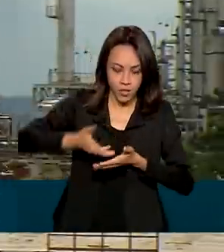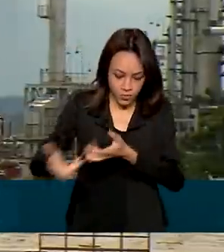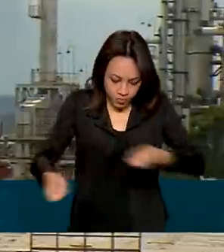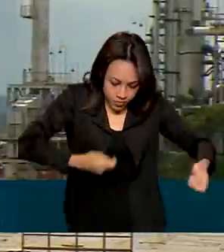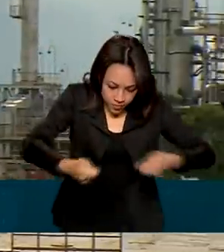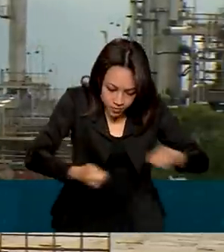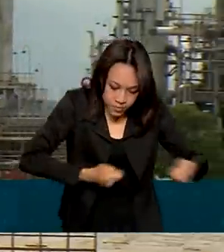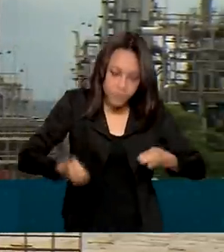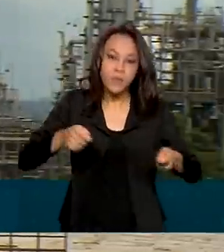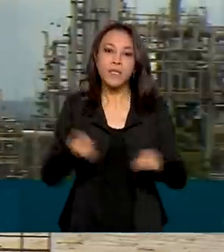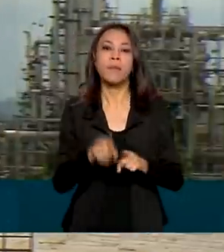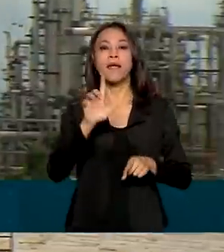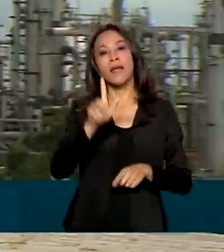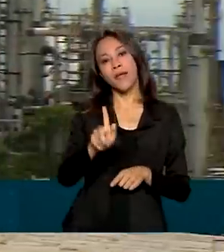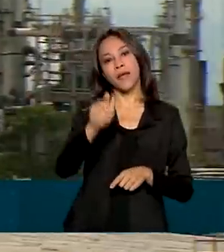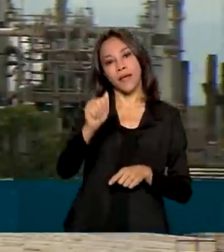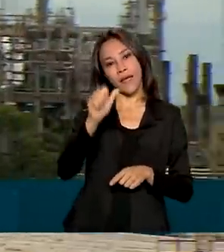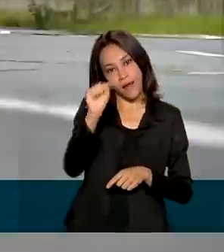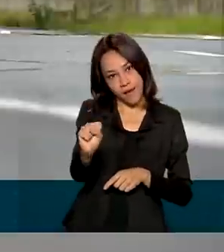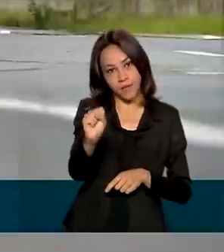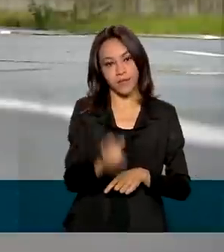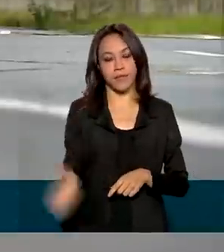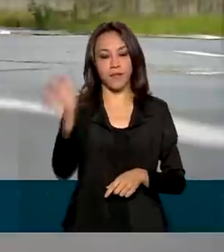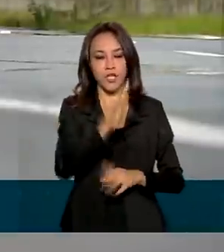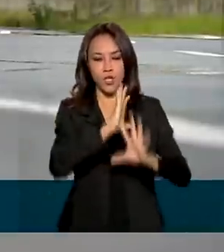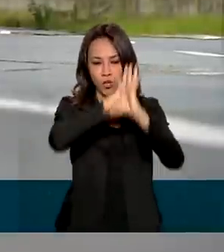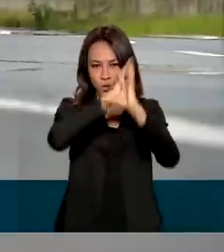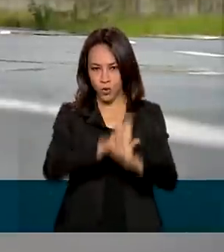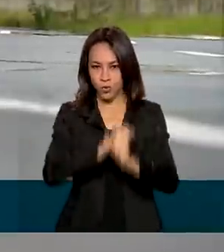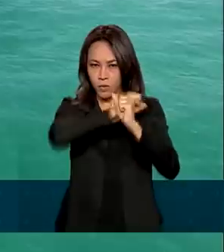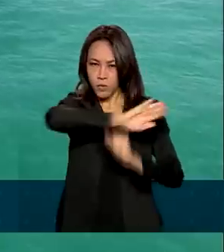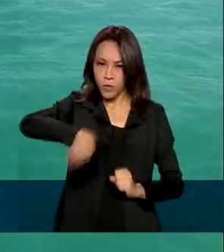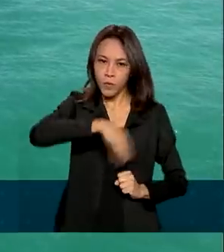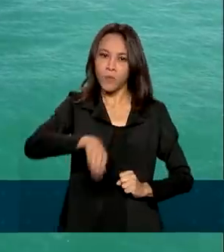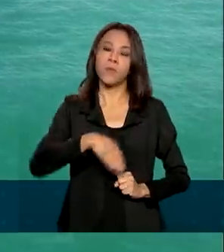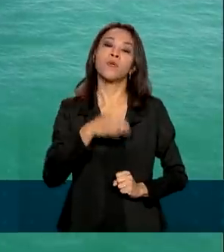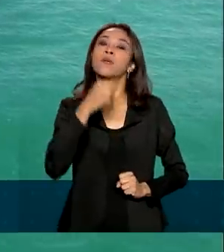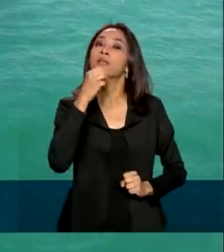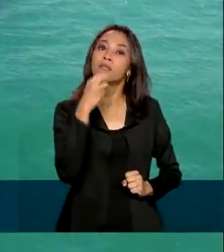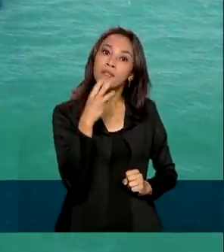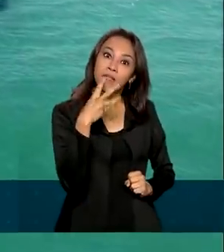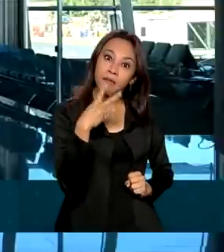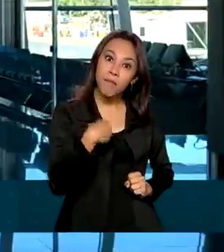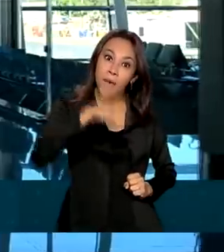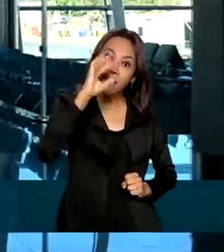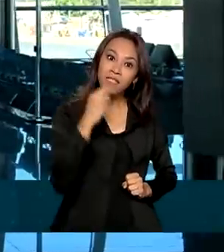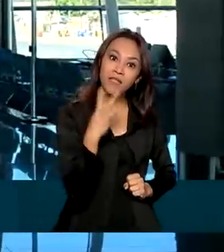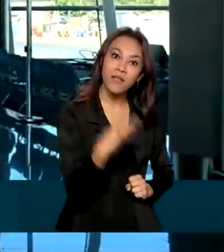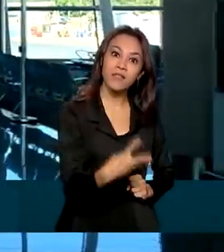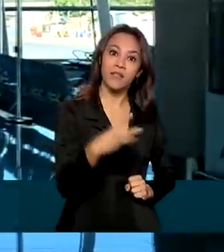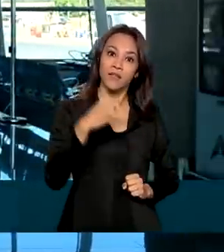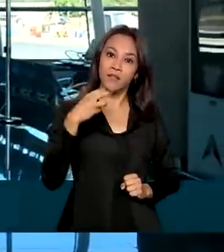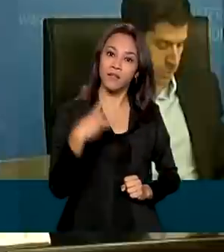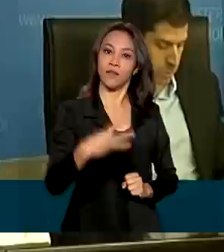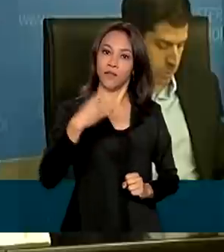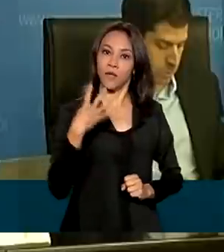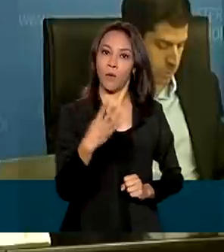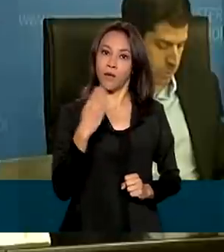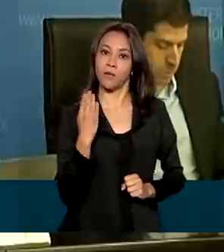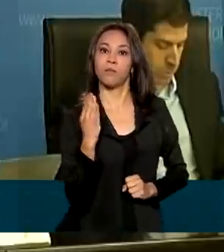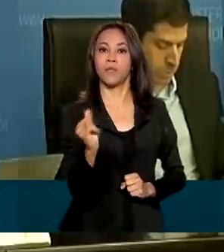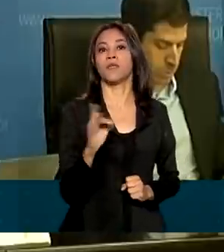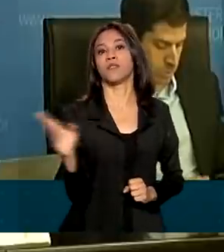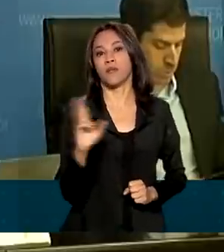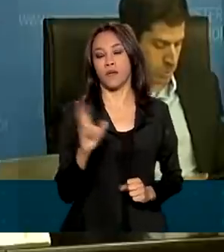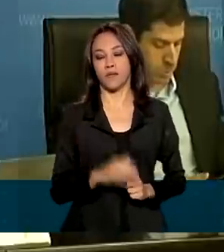óleo e gás. No total, a expectativa de investimentos é de mais de 334 bilhões de reais. No tanto